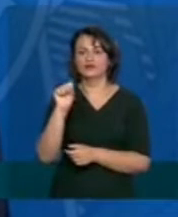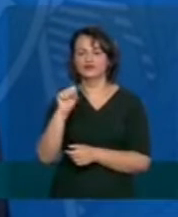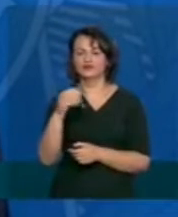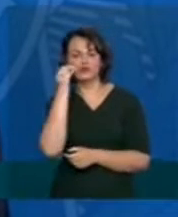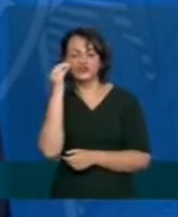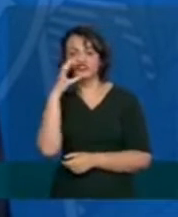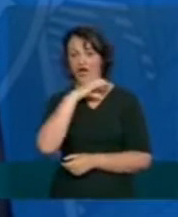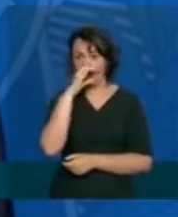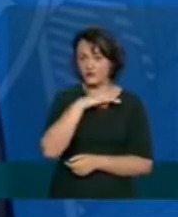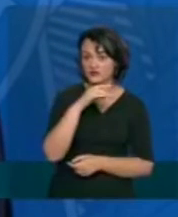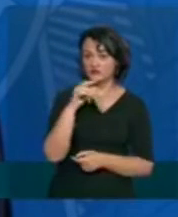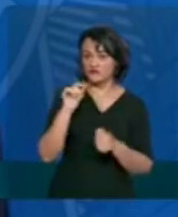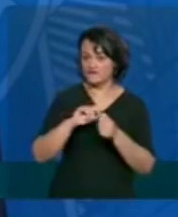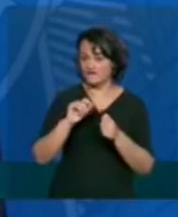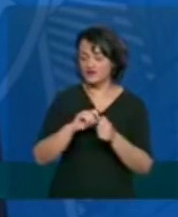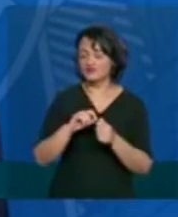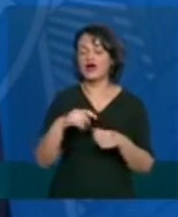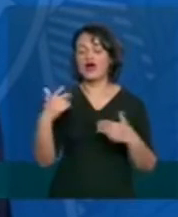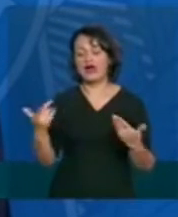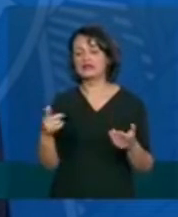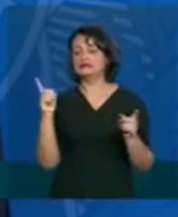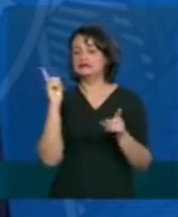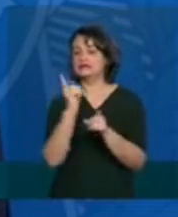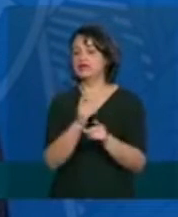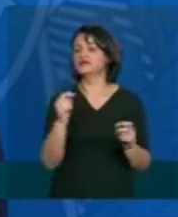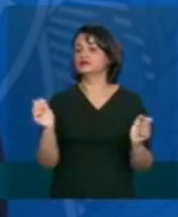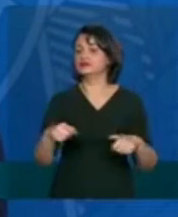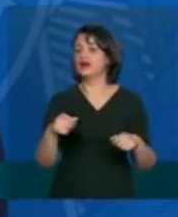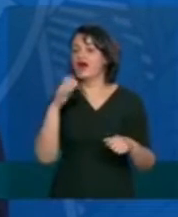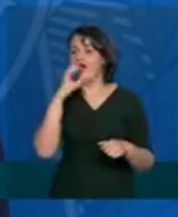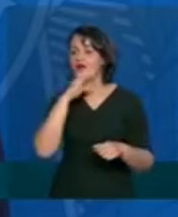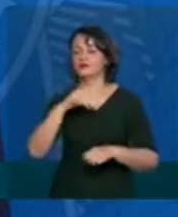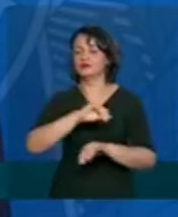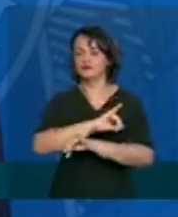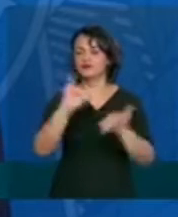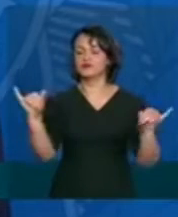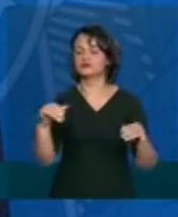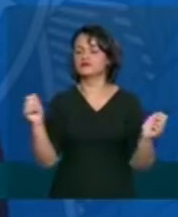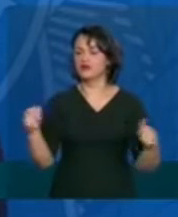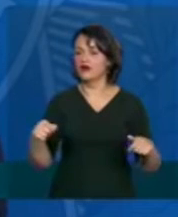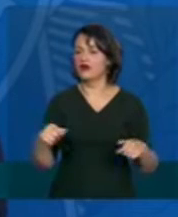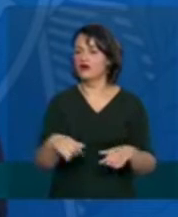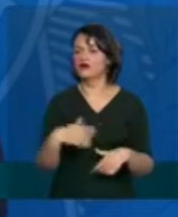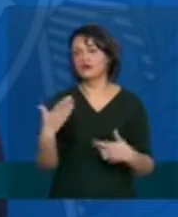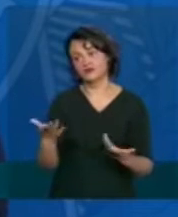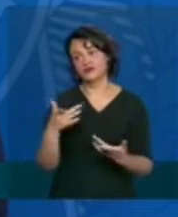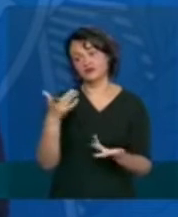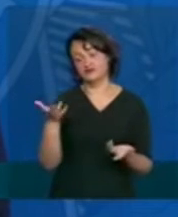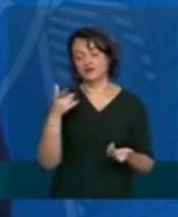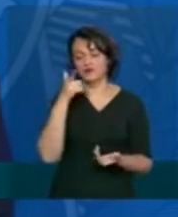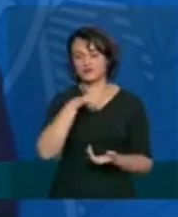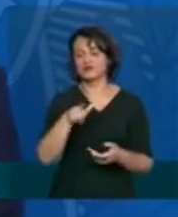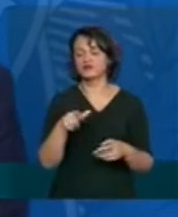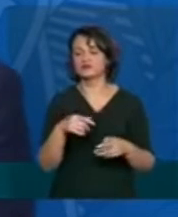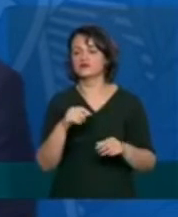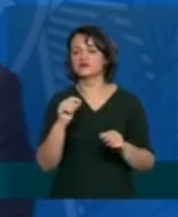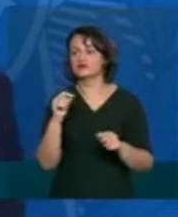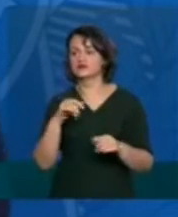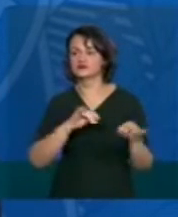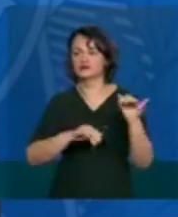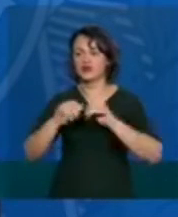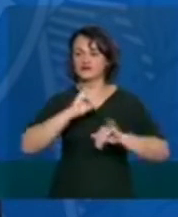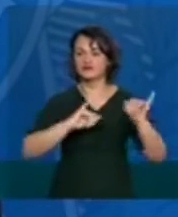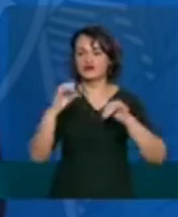teste rápido a gente possa ter um menor atraso na divulgação dessas informações que a gente pode justamente acelerar e estar